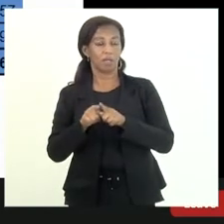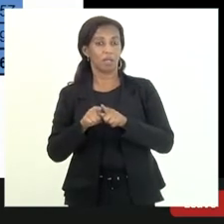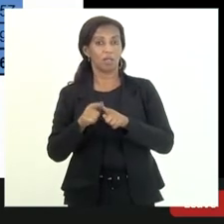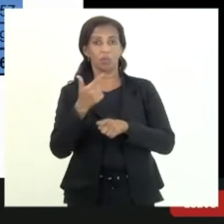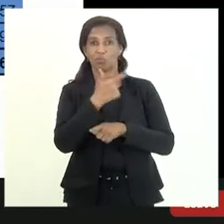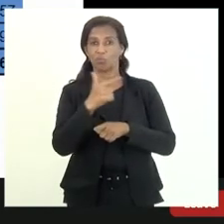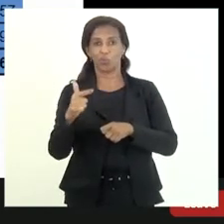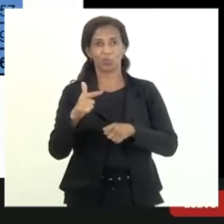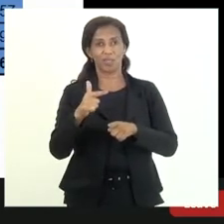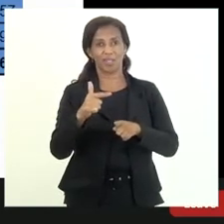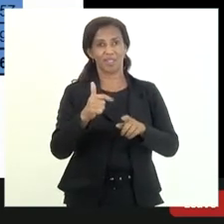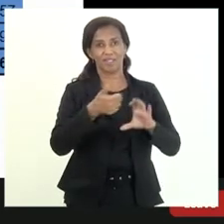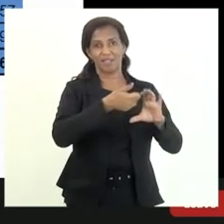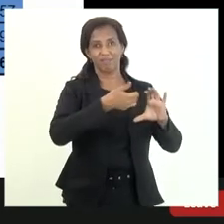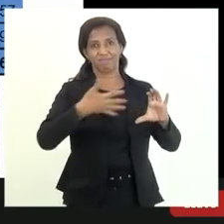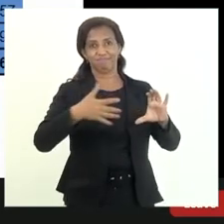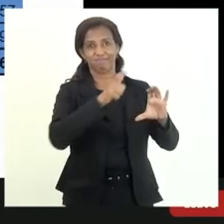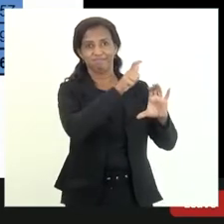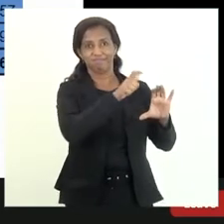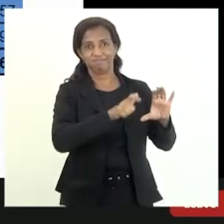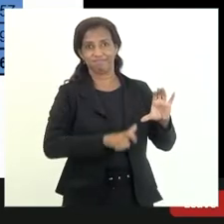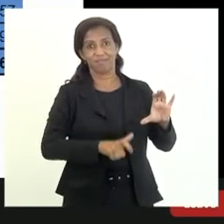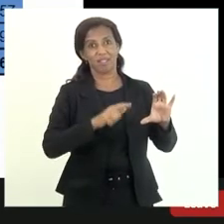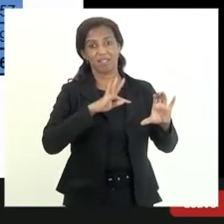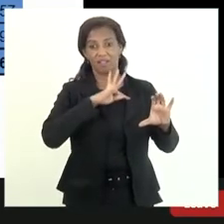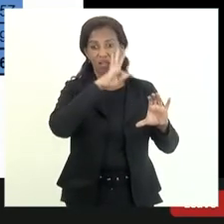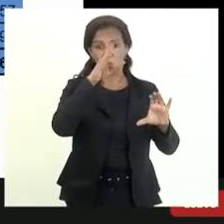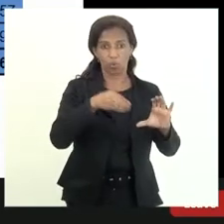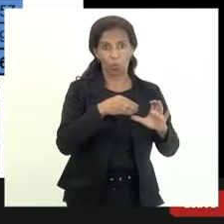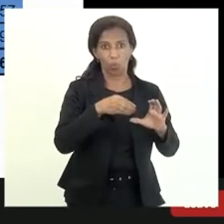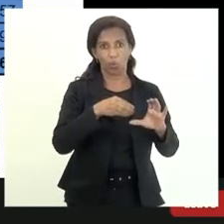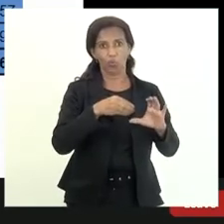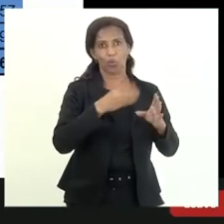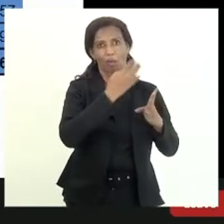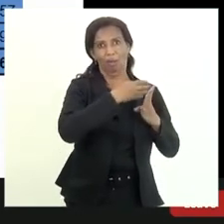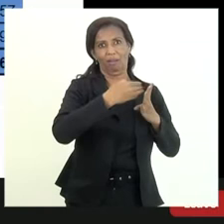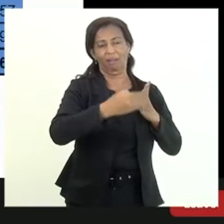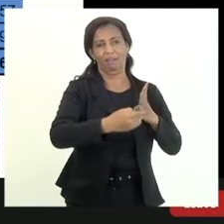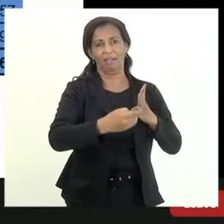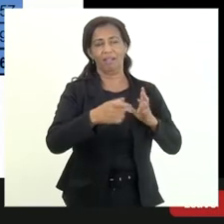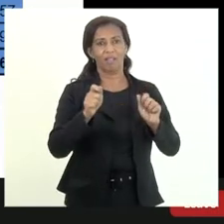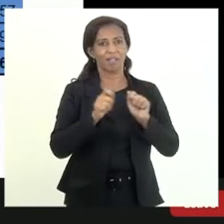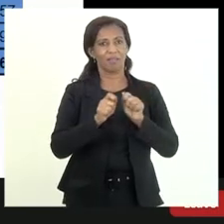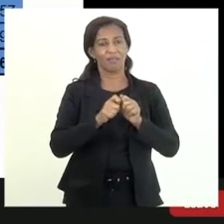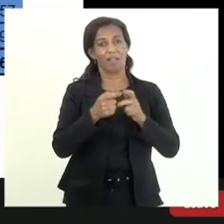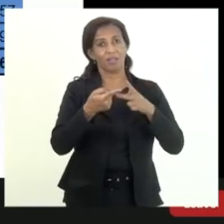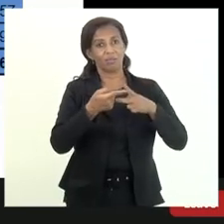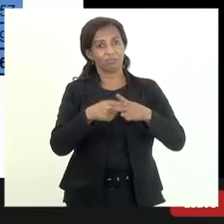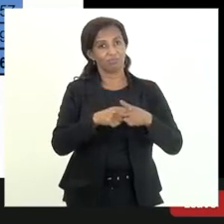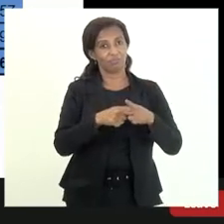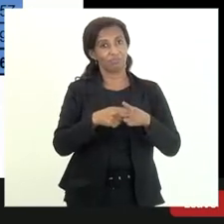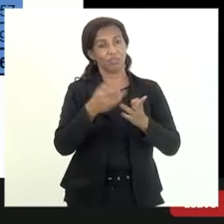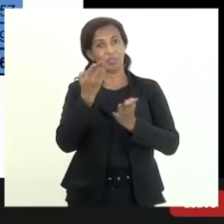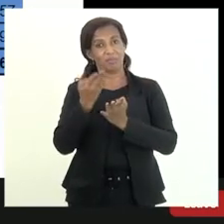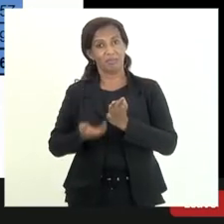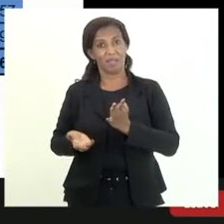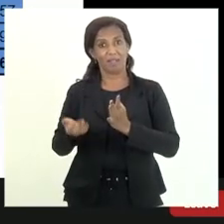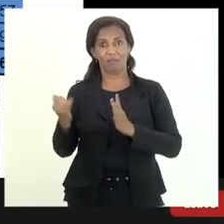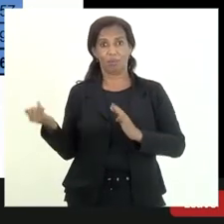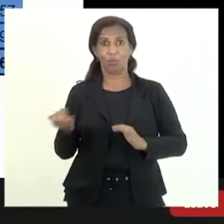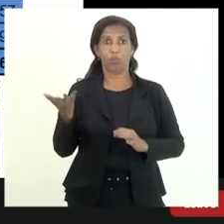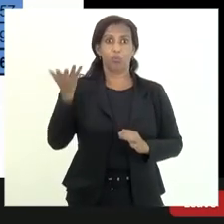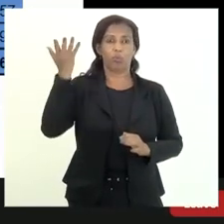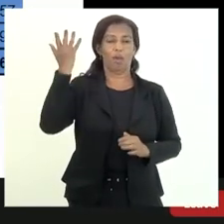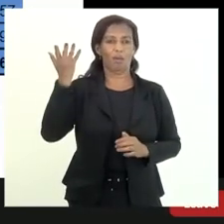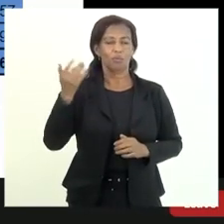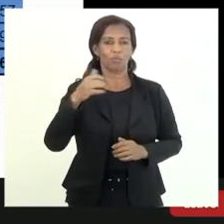essa classificação eles consideram todo o crédito que fazem um ajuste para a perda de valor altíssimo de 90